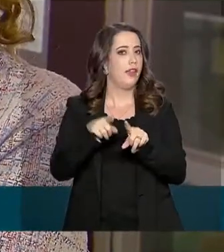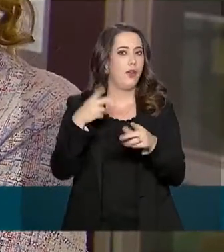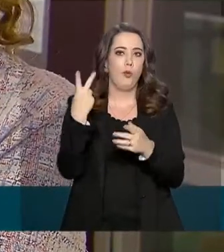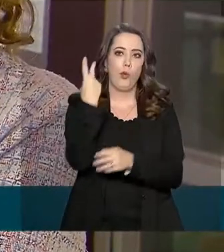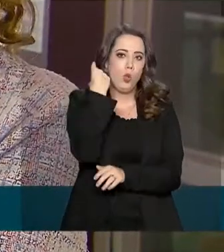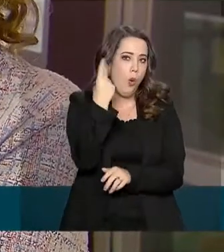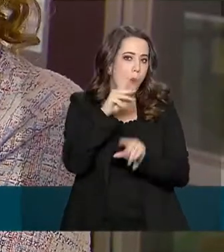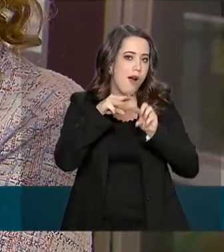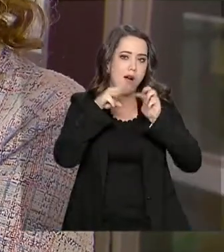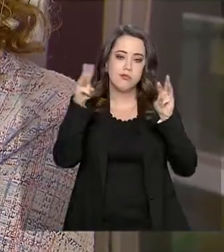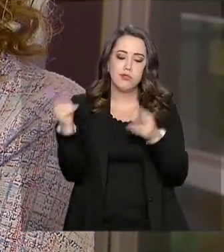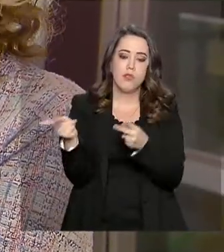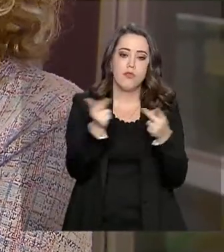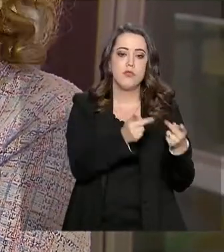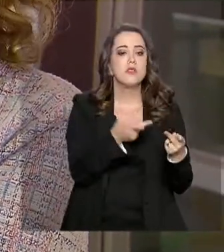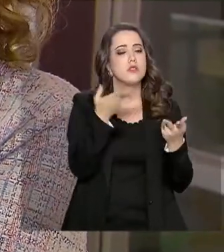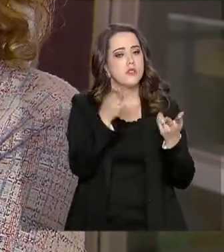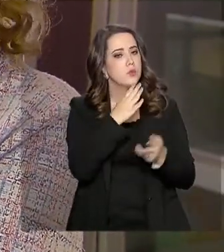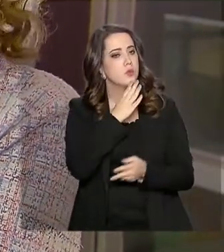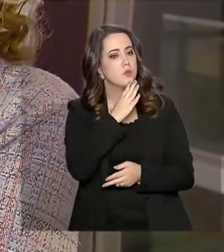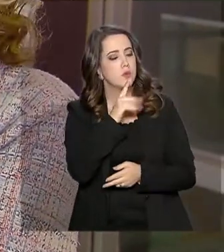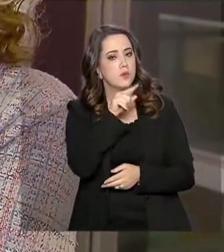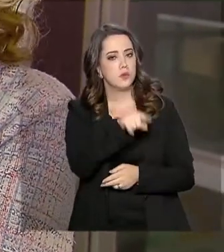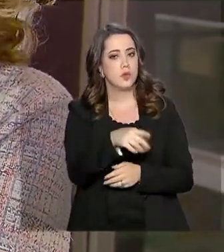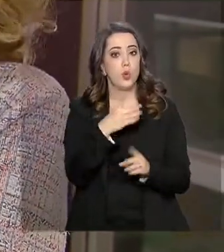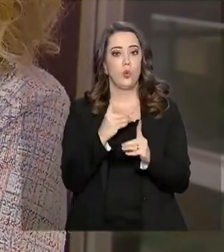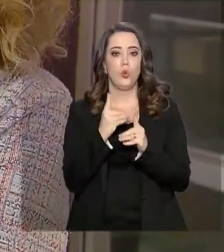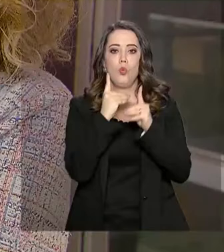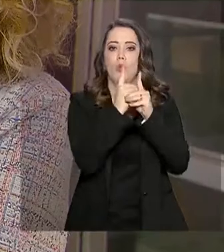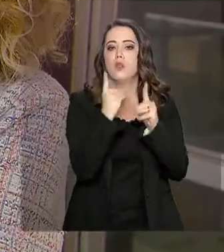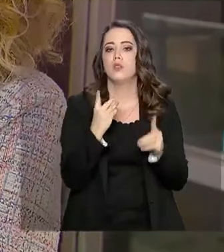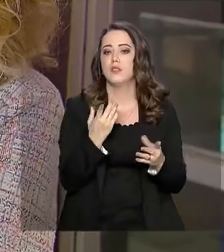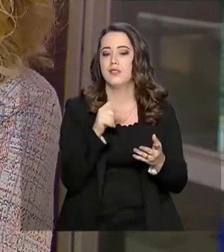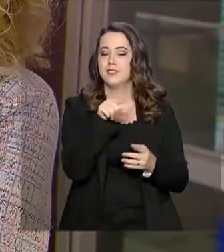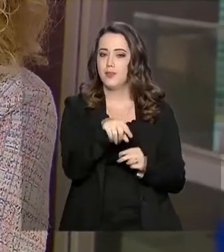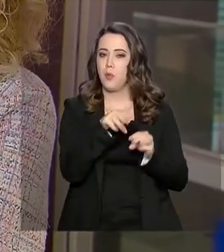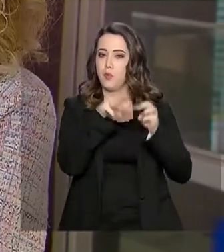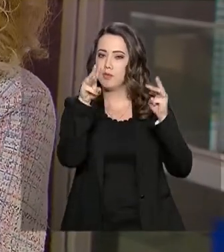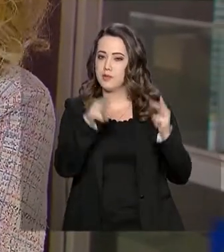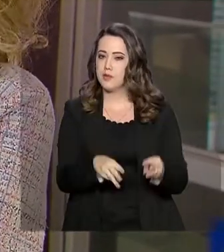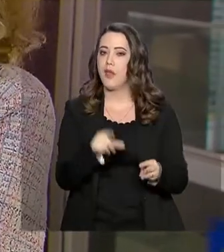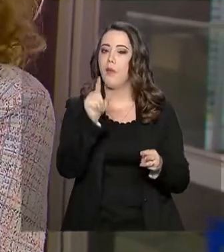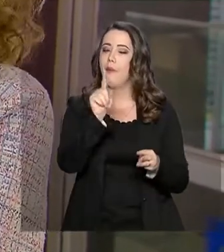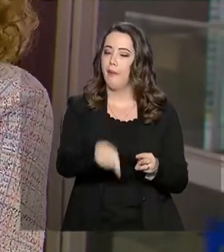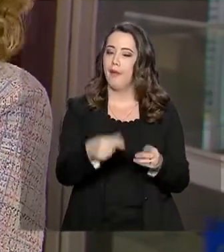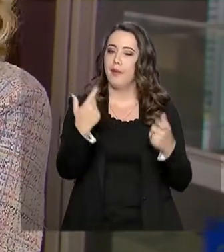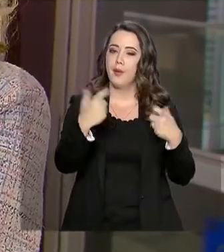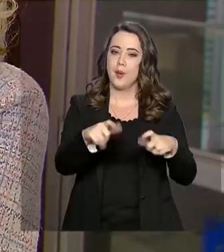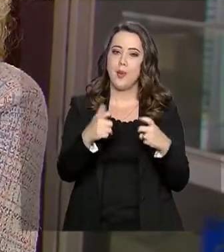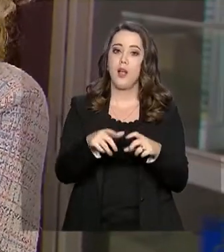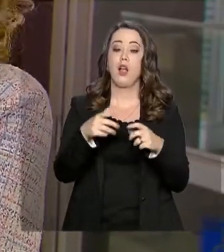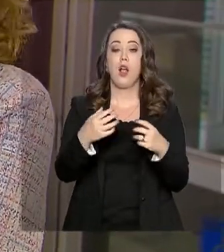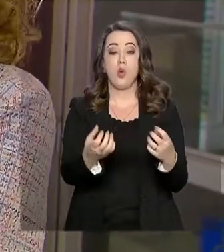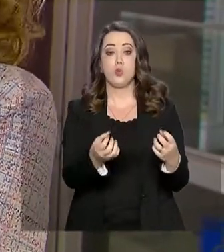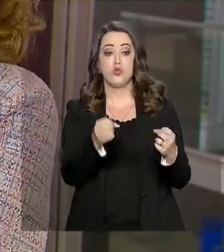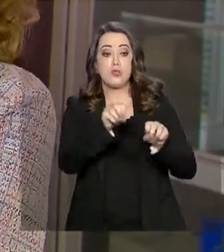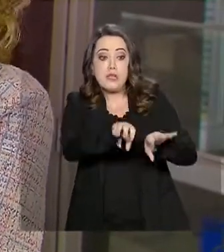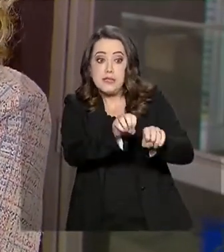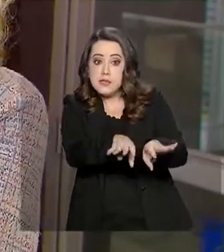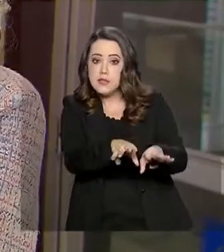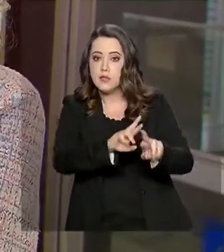visitem esses museus, né? E que descubram que museus são lugares de educação não formal,